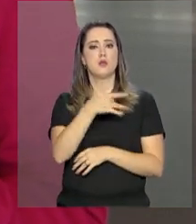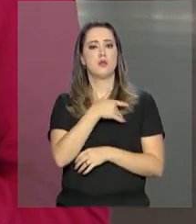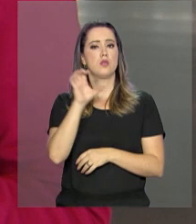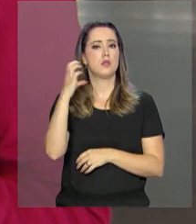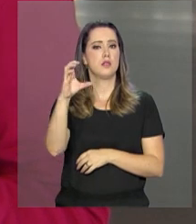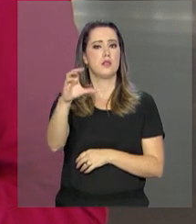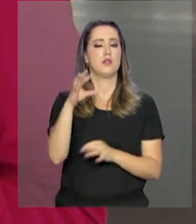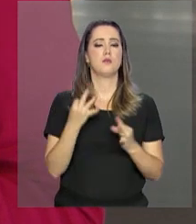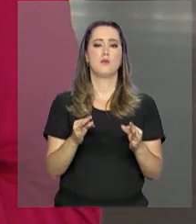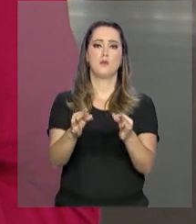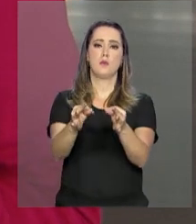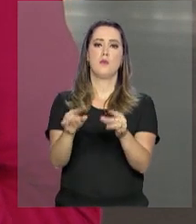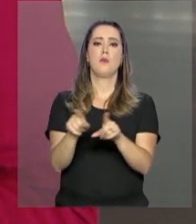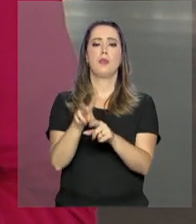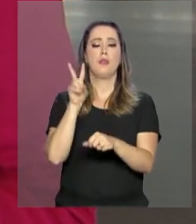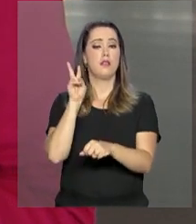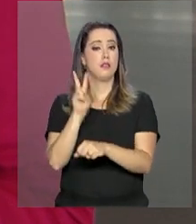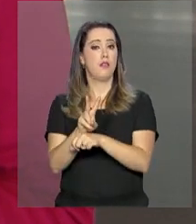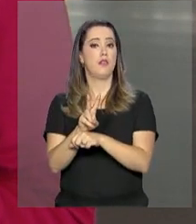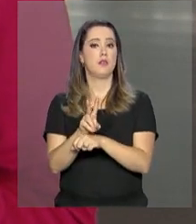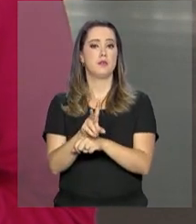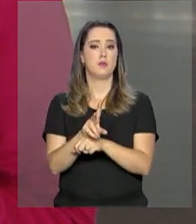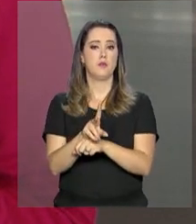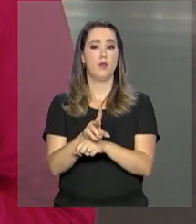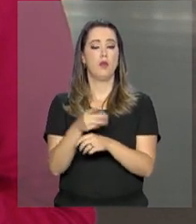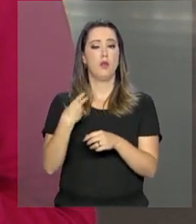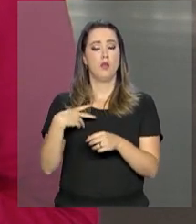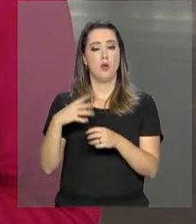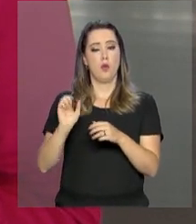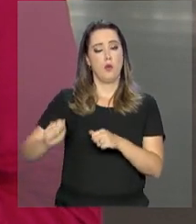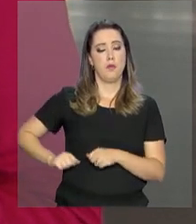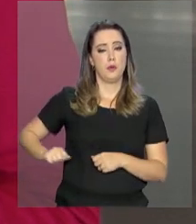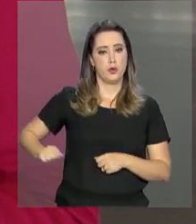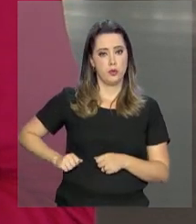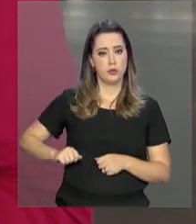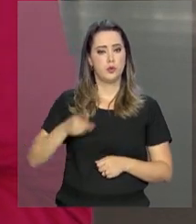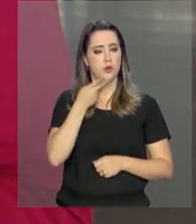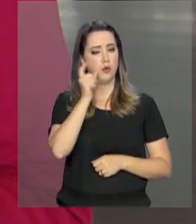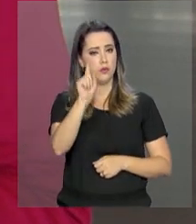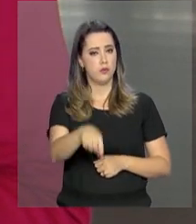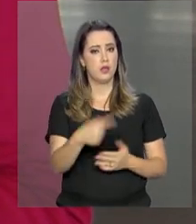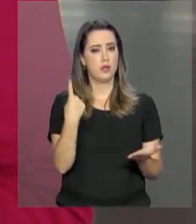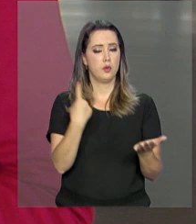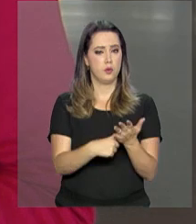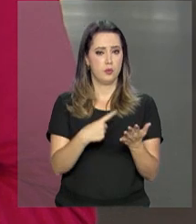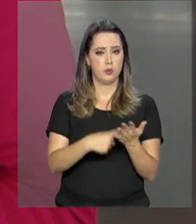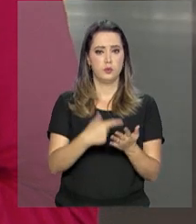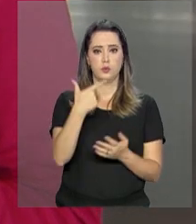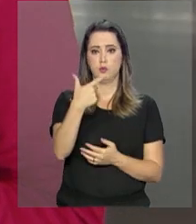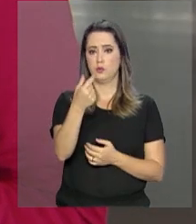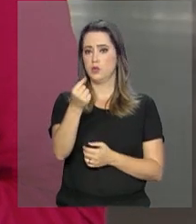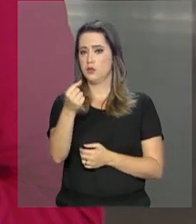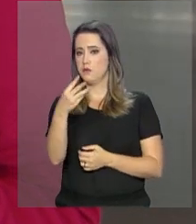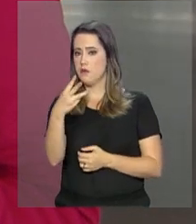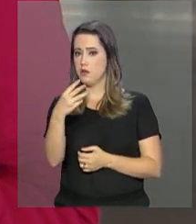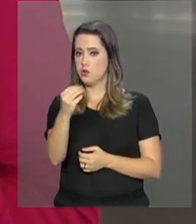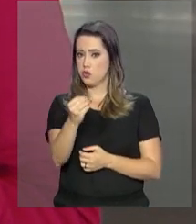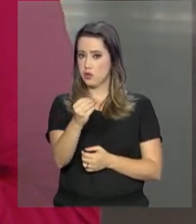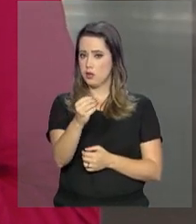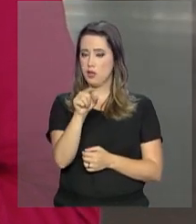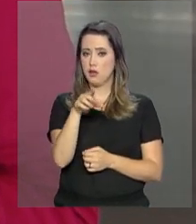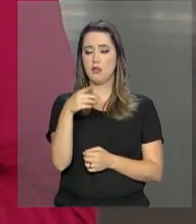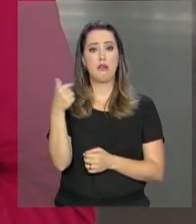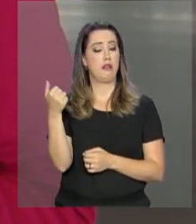ciência e tecnologia e defesa. Segundo o embaixador Fernando José Marrone, a Agenda 2030 para os 17